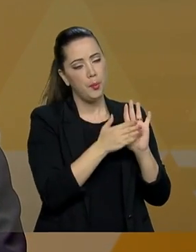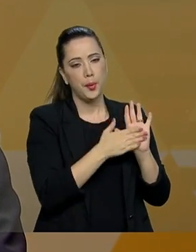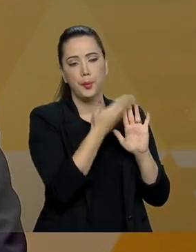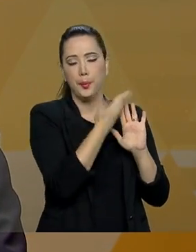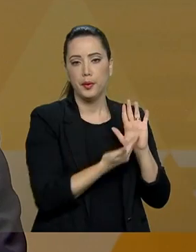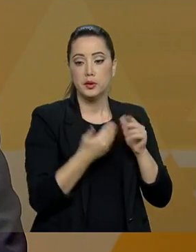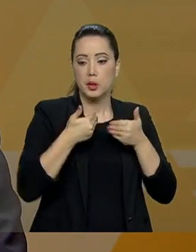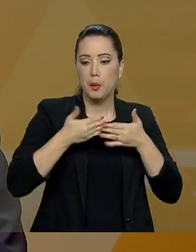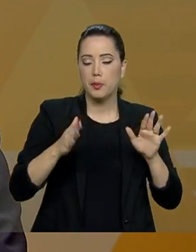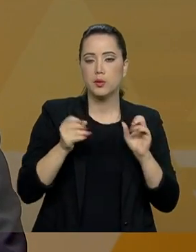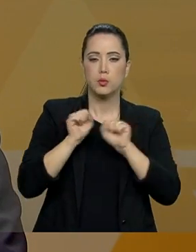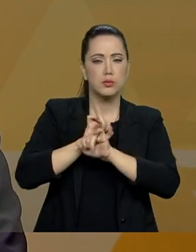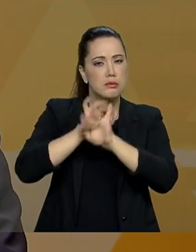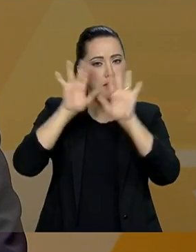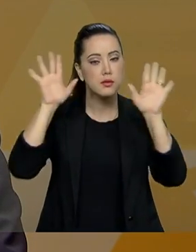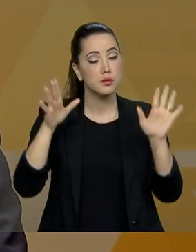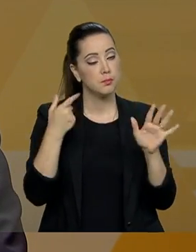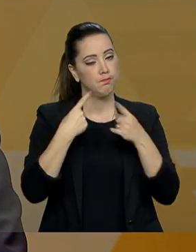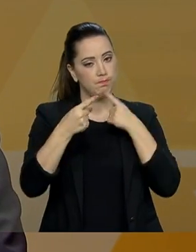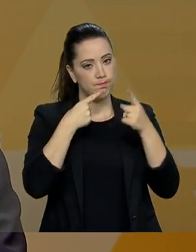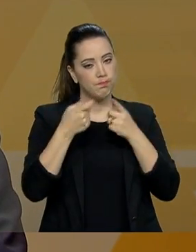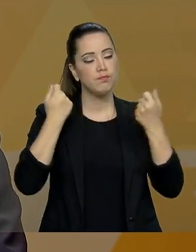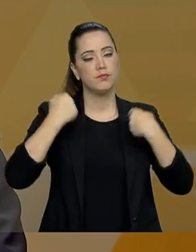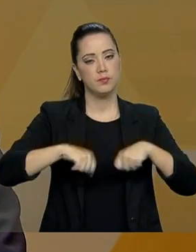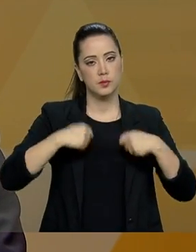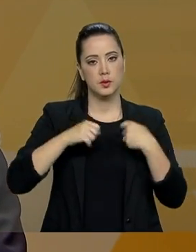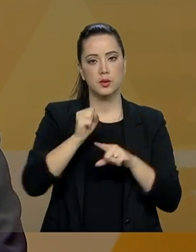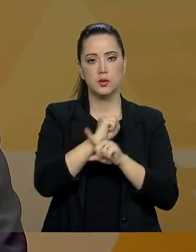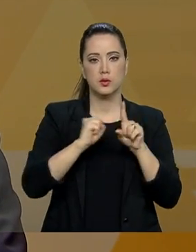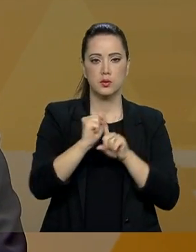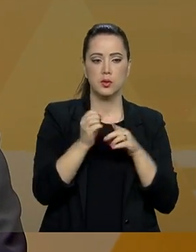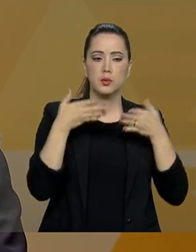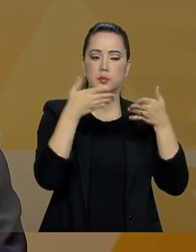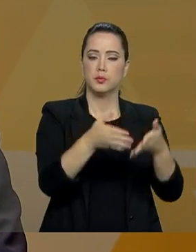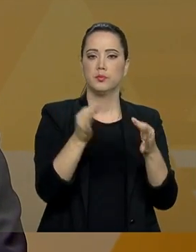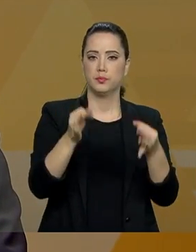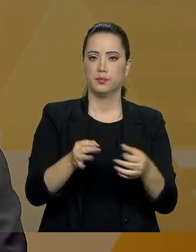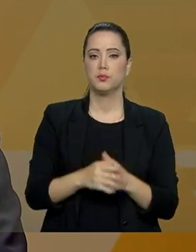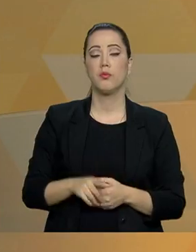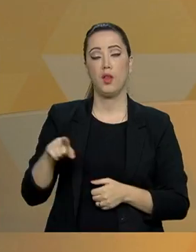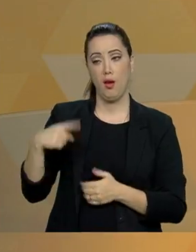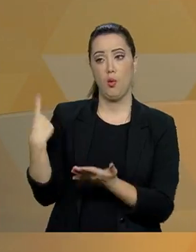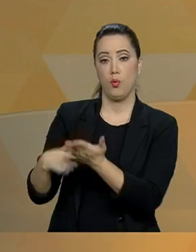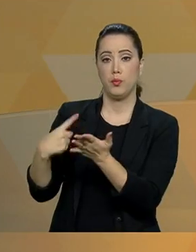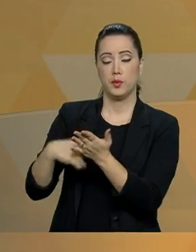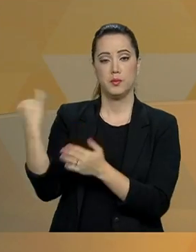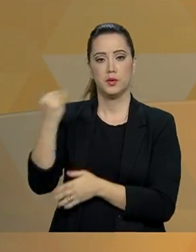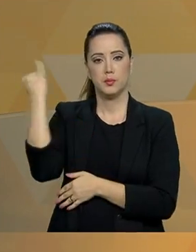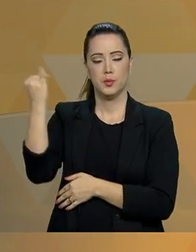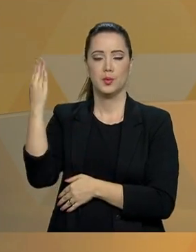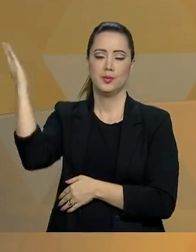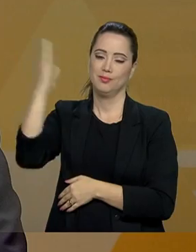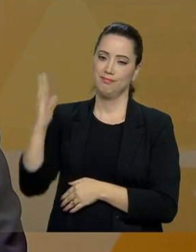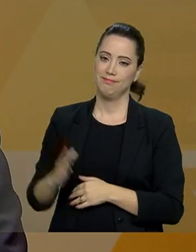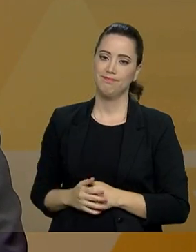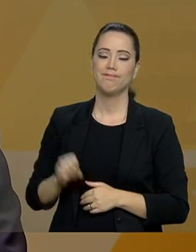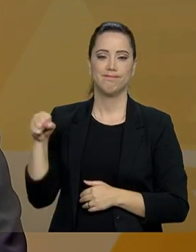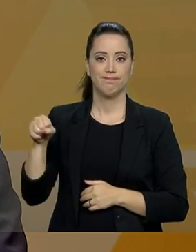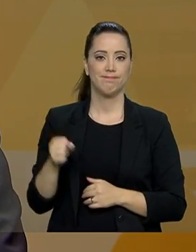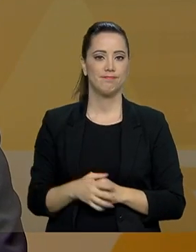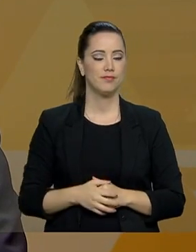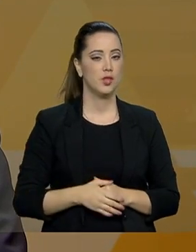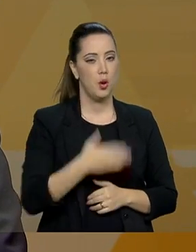abertura e transparência que esse debate requer para que a sociedade possa participar dele. É uma pauta importante e fundamental para o Brasil. Isso.